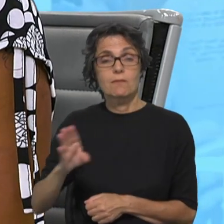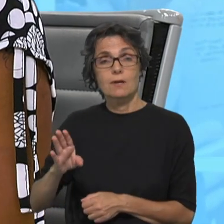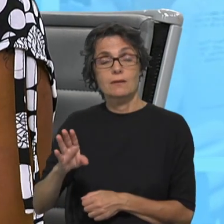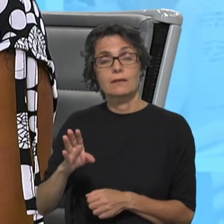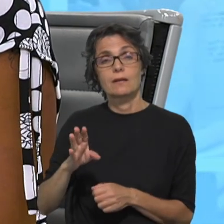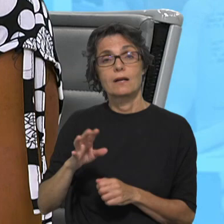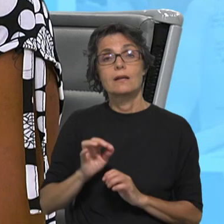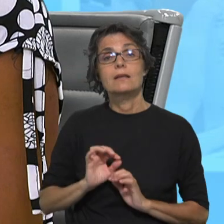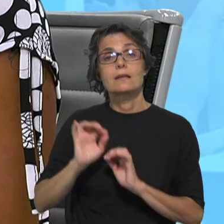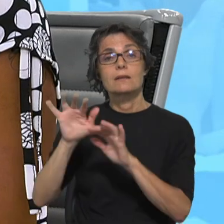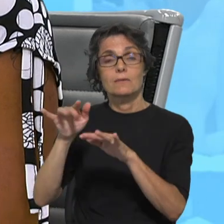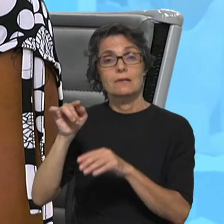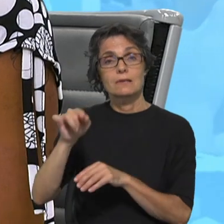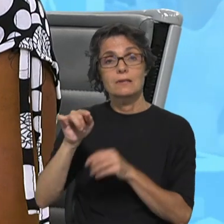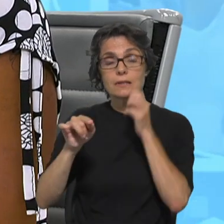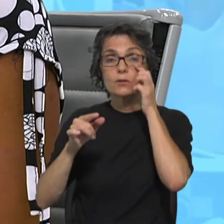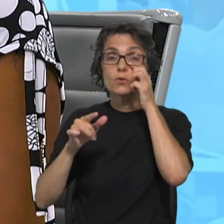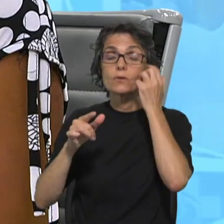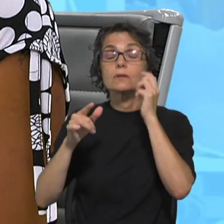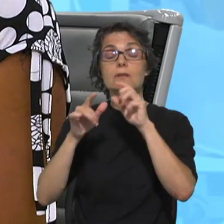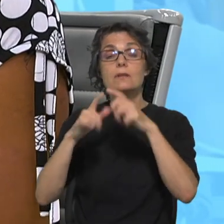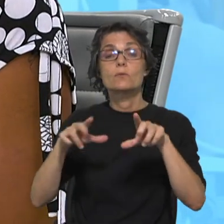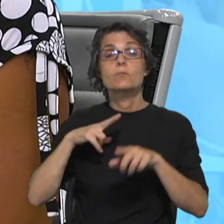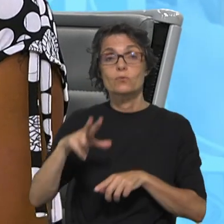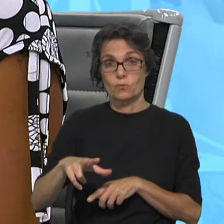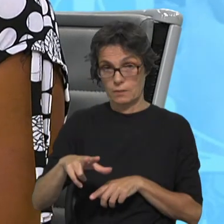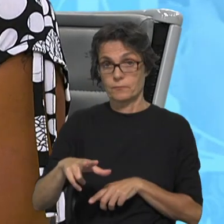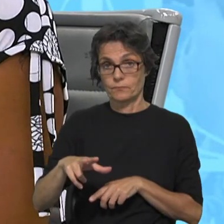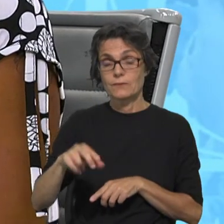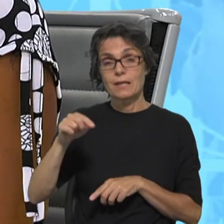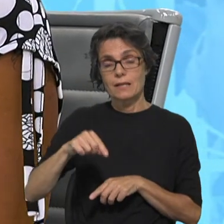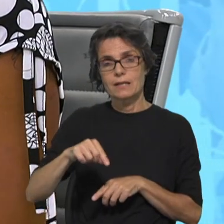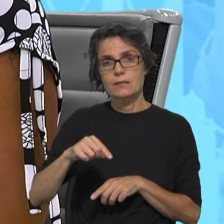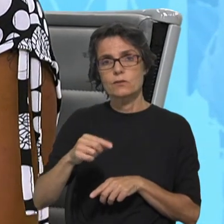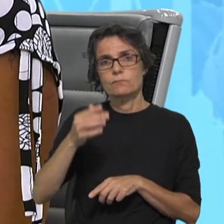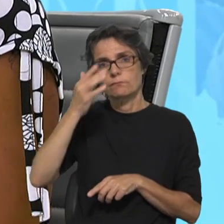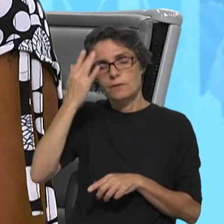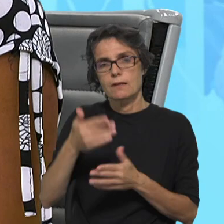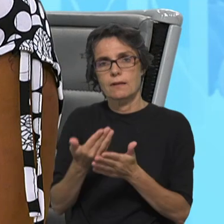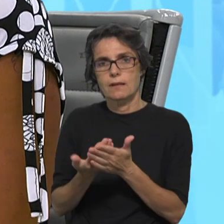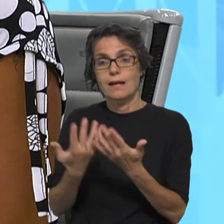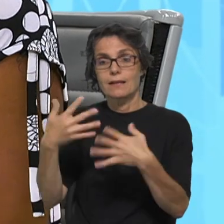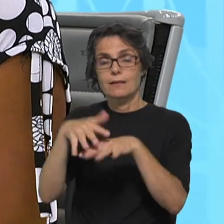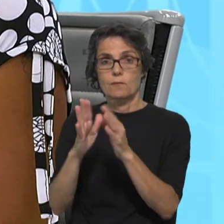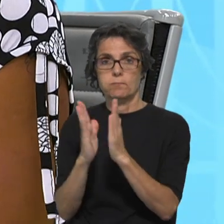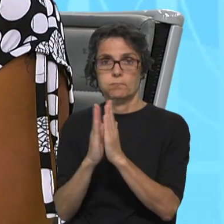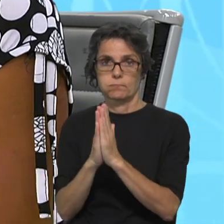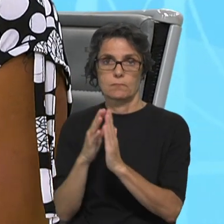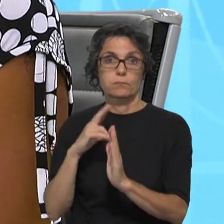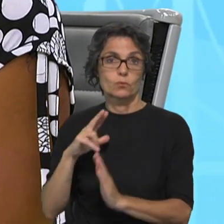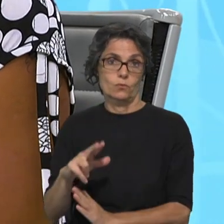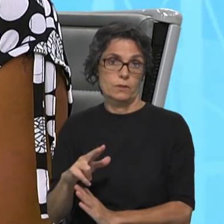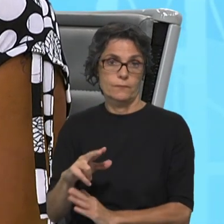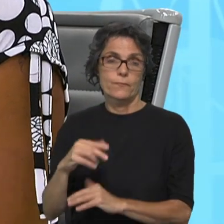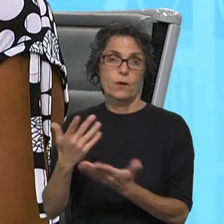e isso, de certa forma, facilita a integração e a aproximação às paróquias portuguesas. Aqueles